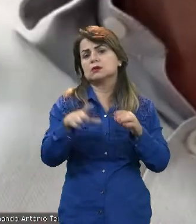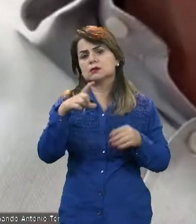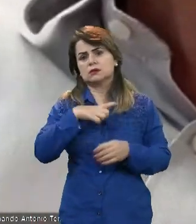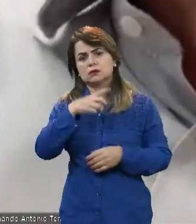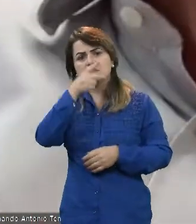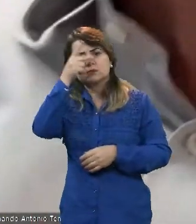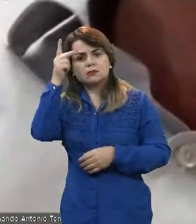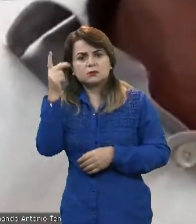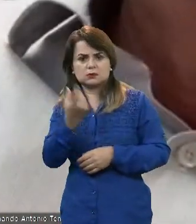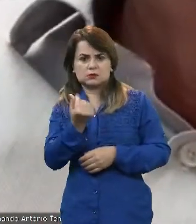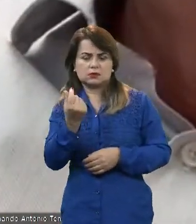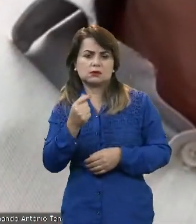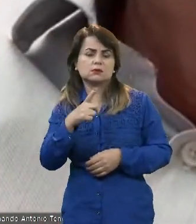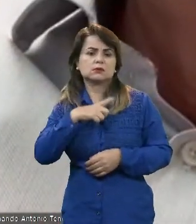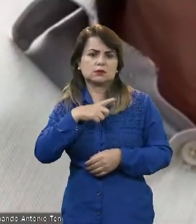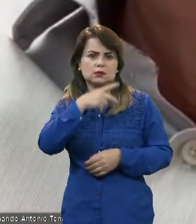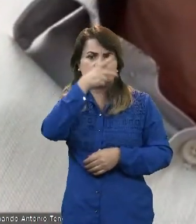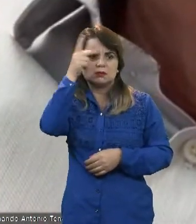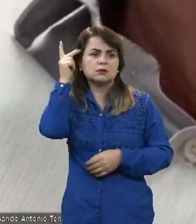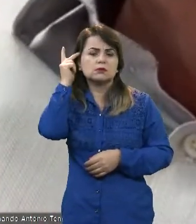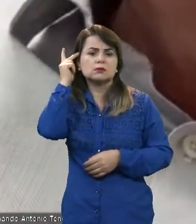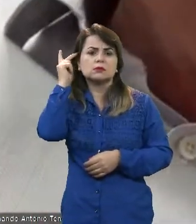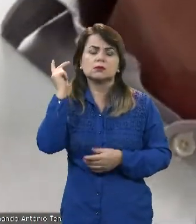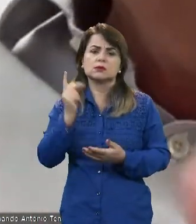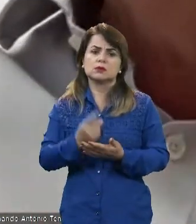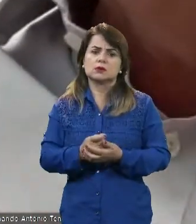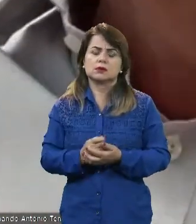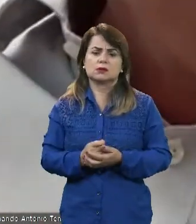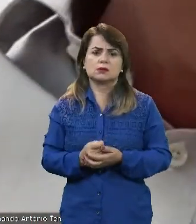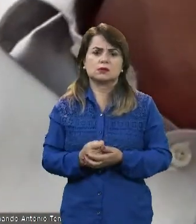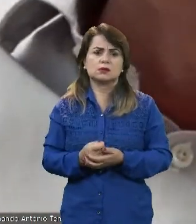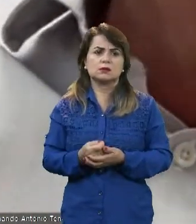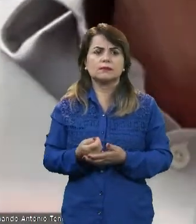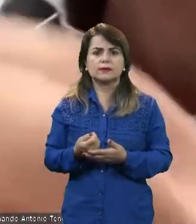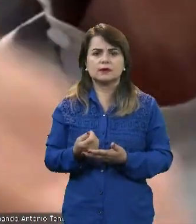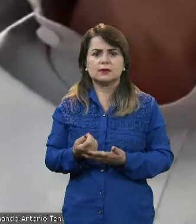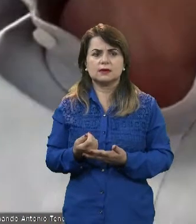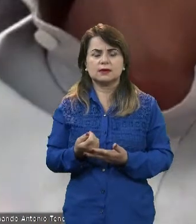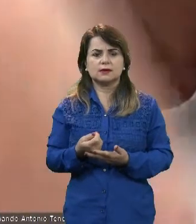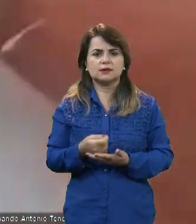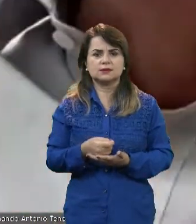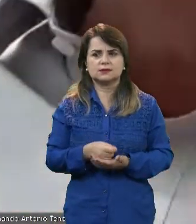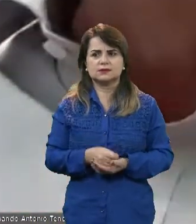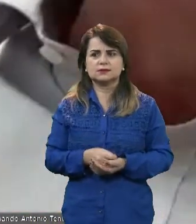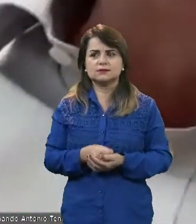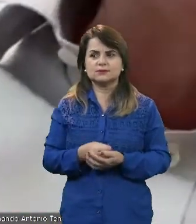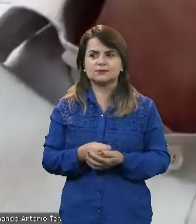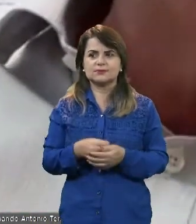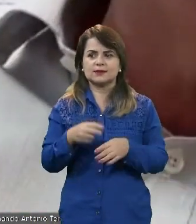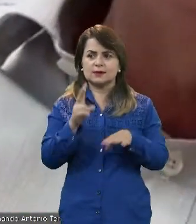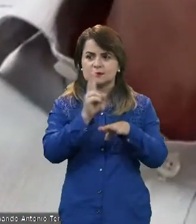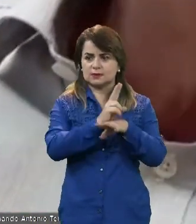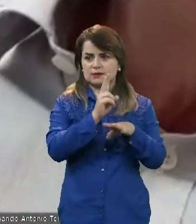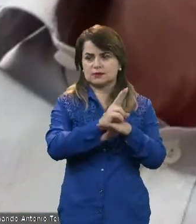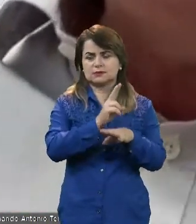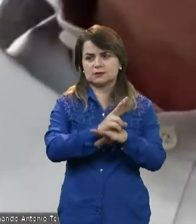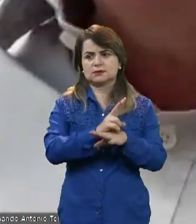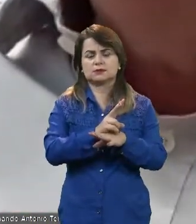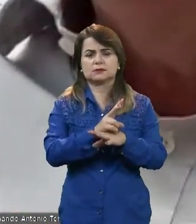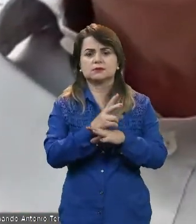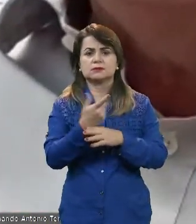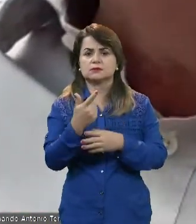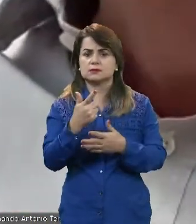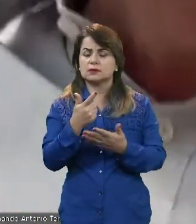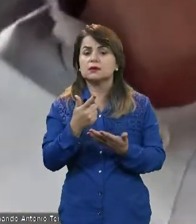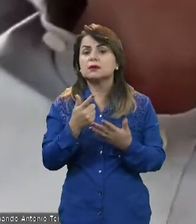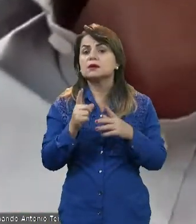restritivo. Então, tudo isso é levado em conta. O que nós, bancos, podemos garantir é que,